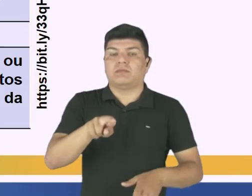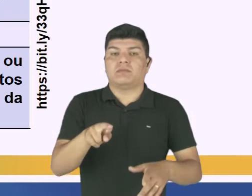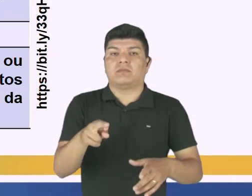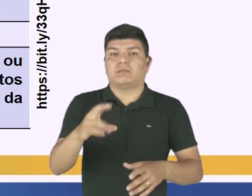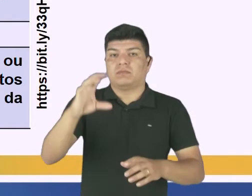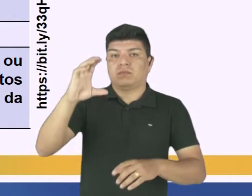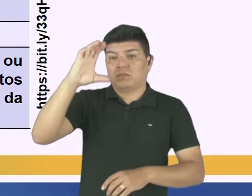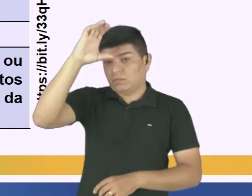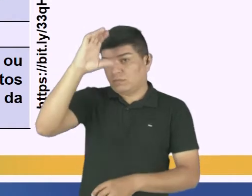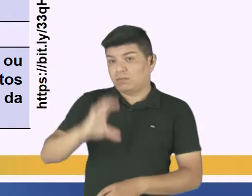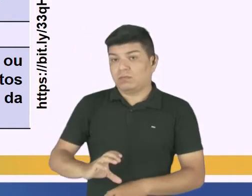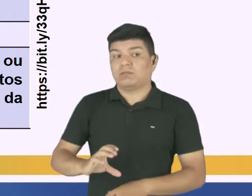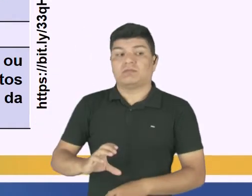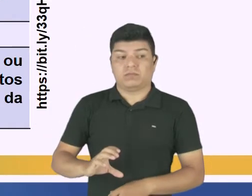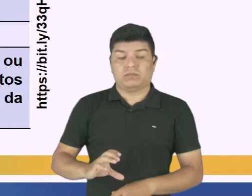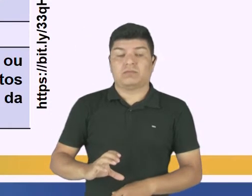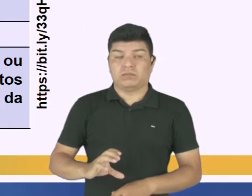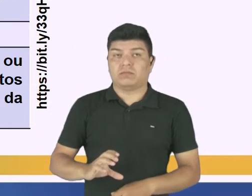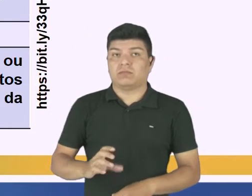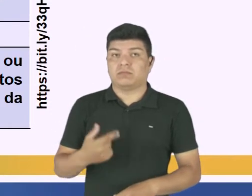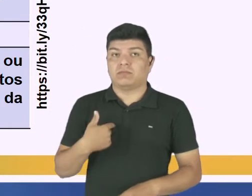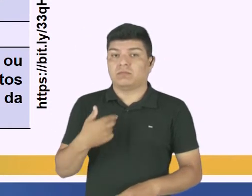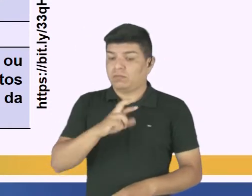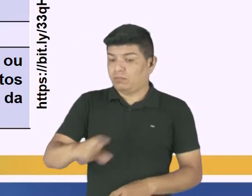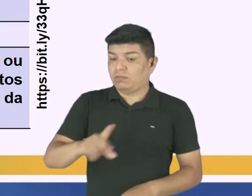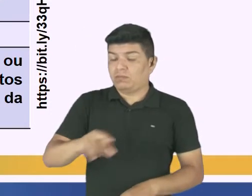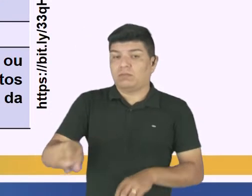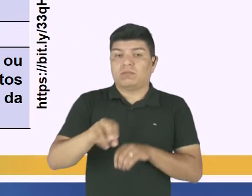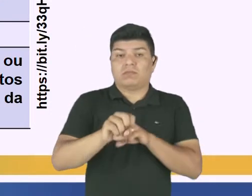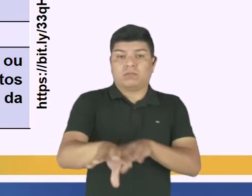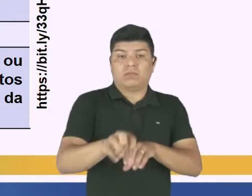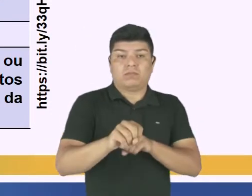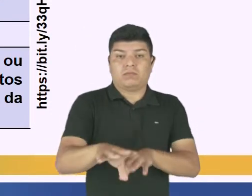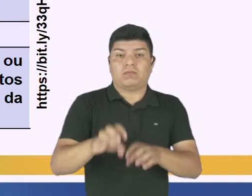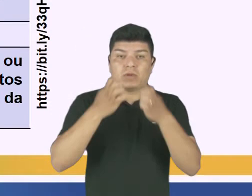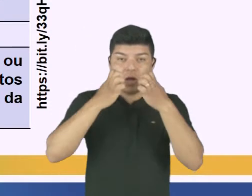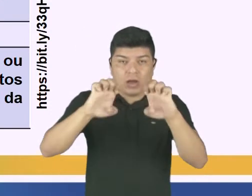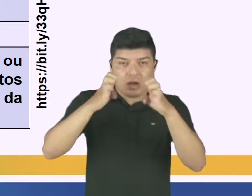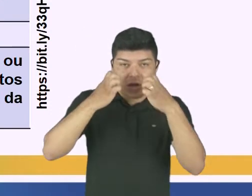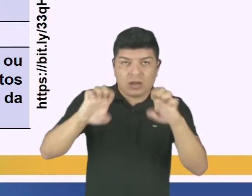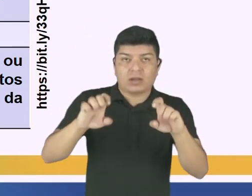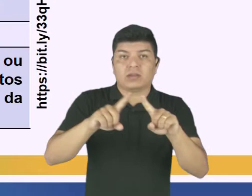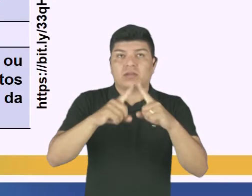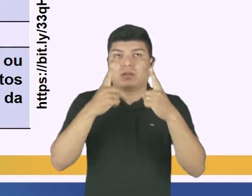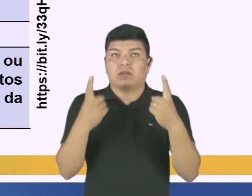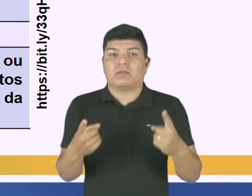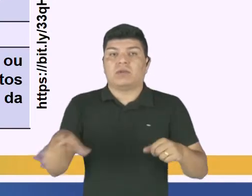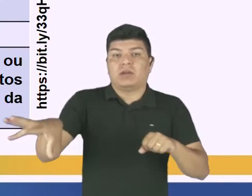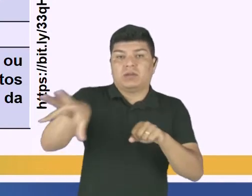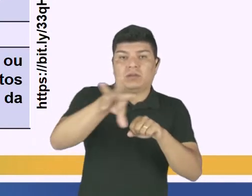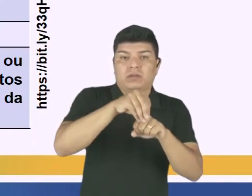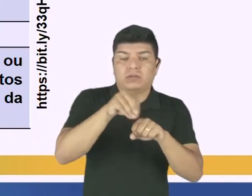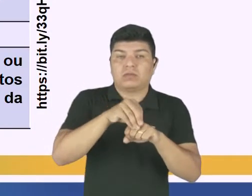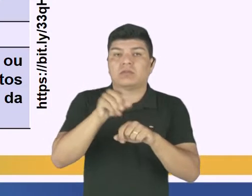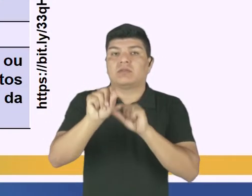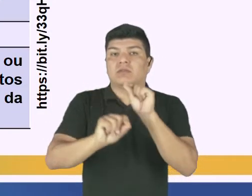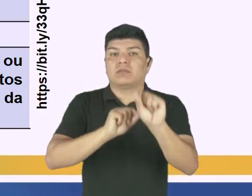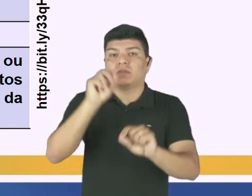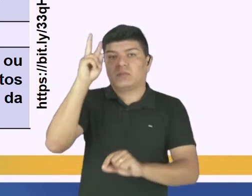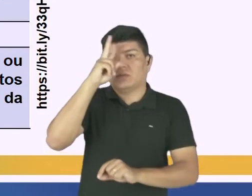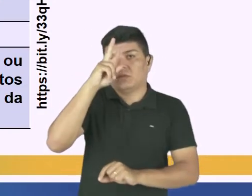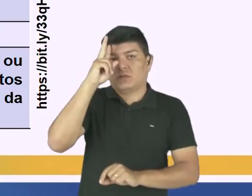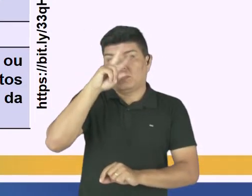do cidadão. Não é ensino de religião ou pregação religiosa, mais o conhecimento da história,